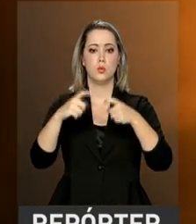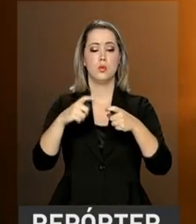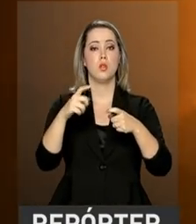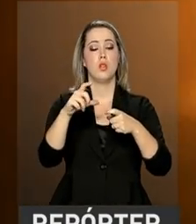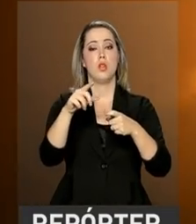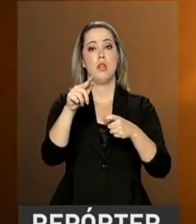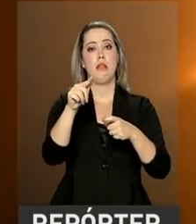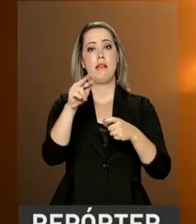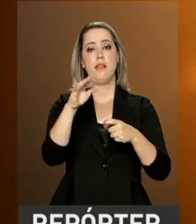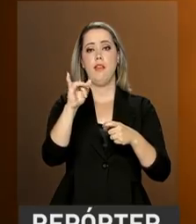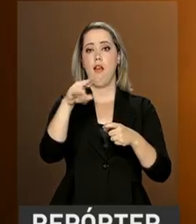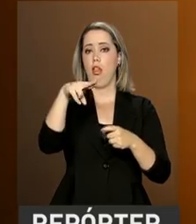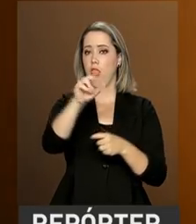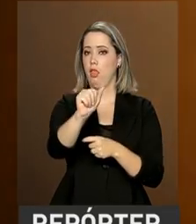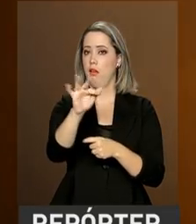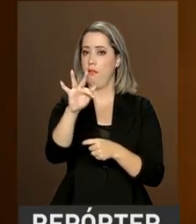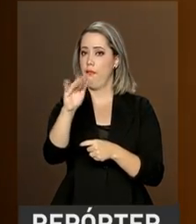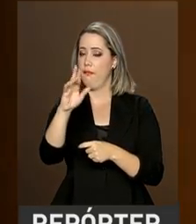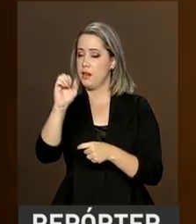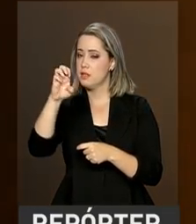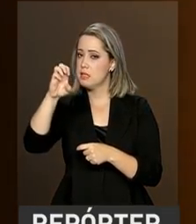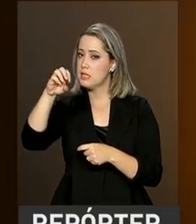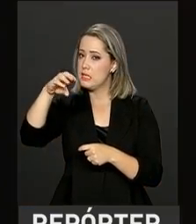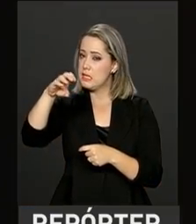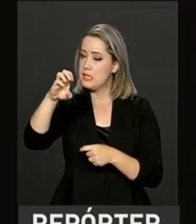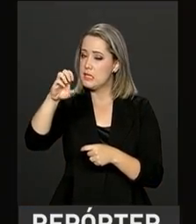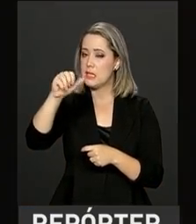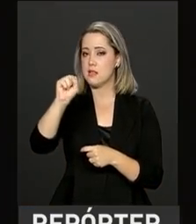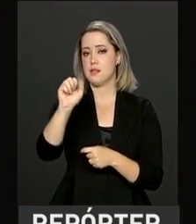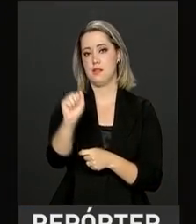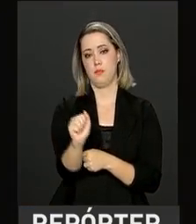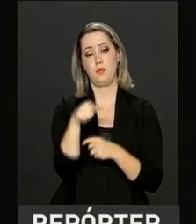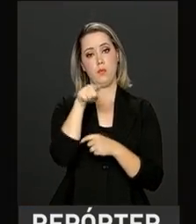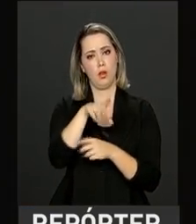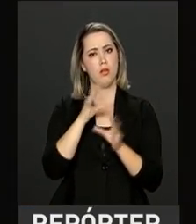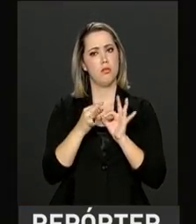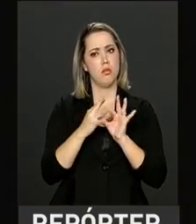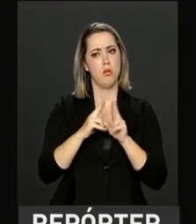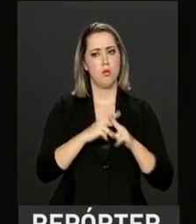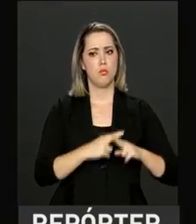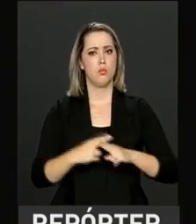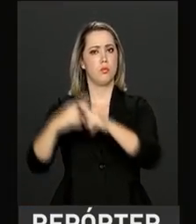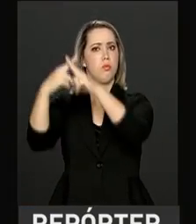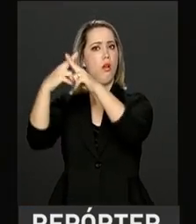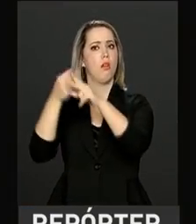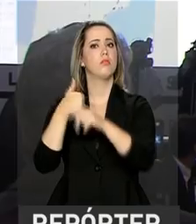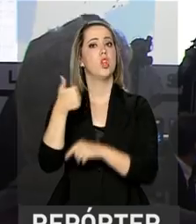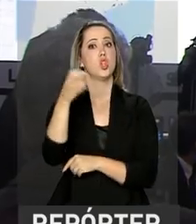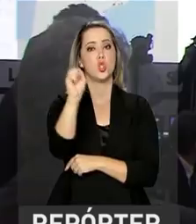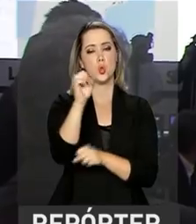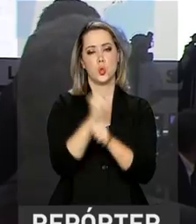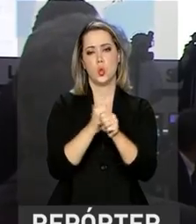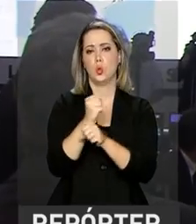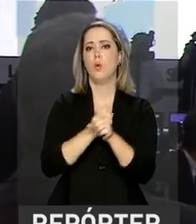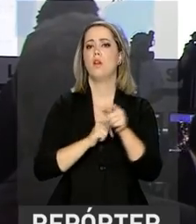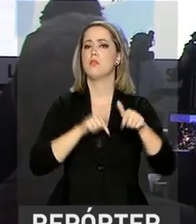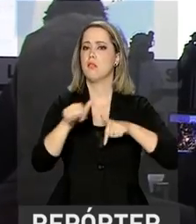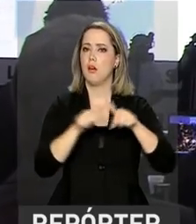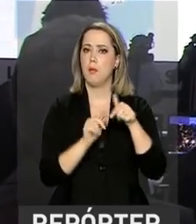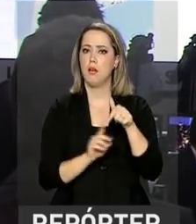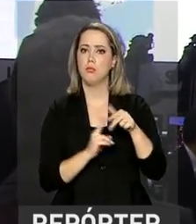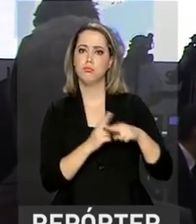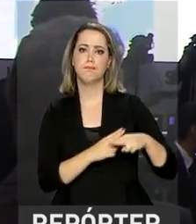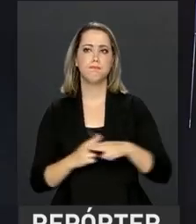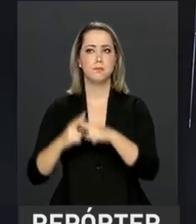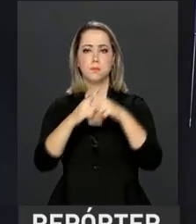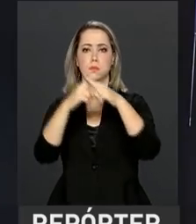Couru, na guiana francesa. A uma distância de 36 mil quilômetros da Terra, com autonomia de 18 anos, o satélite vai permitir